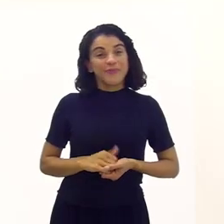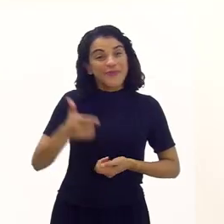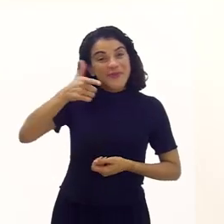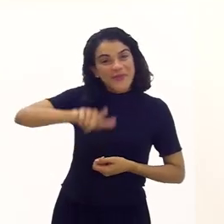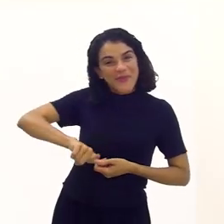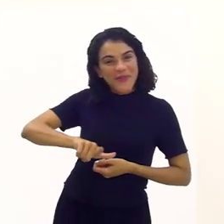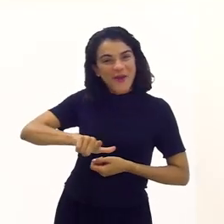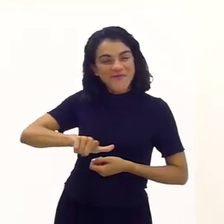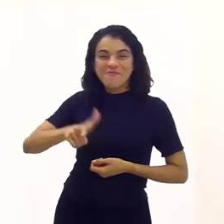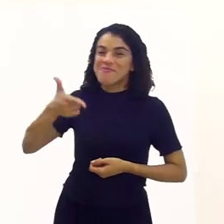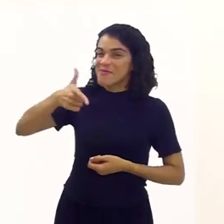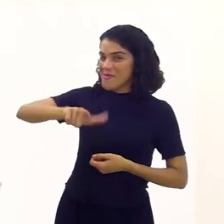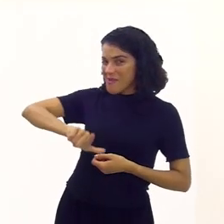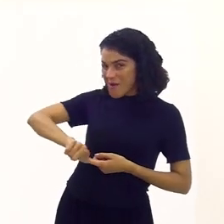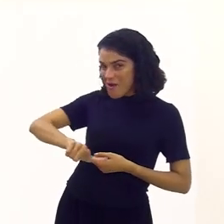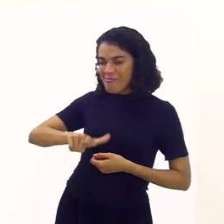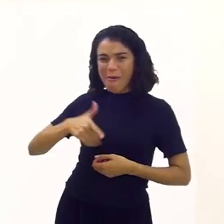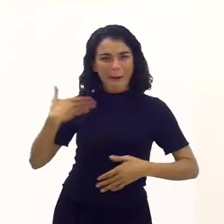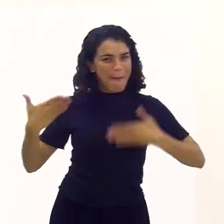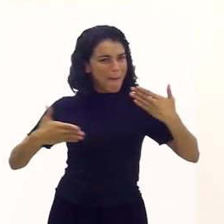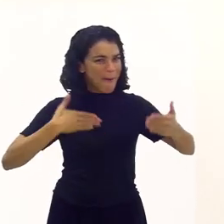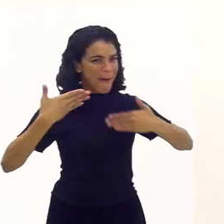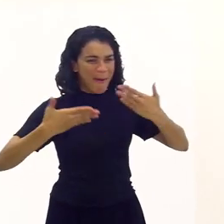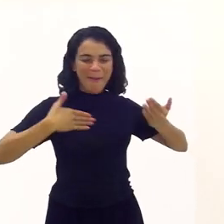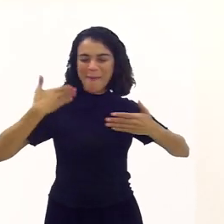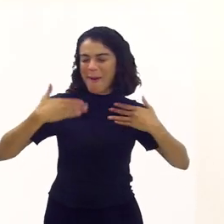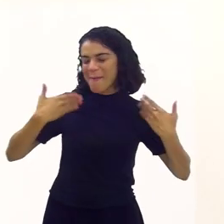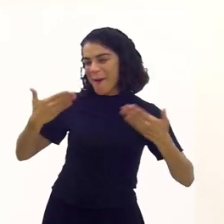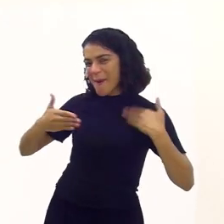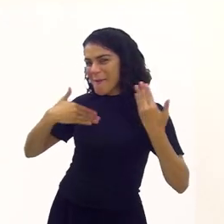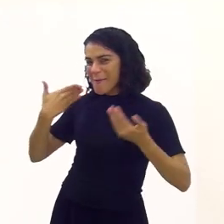Voltamos, voltamos com toda a empolgação aqui.